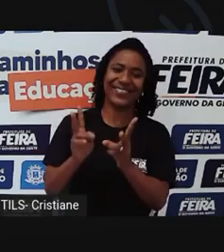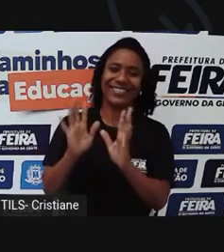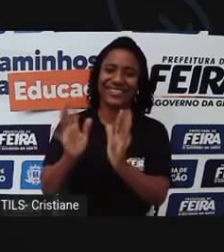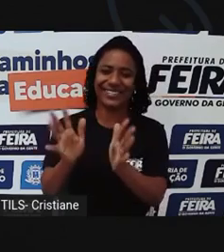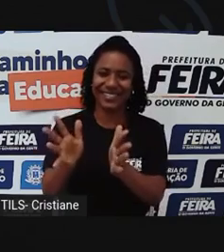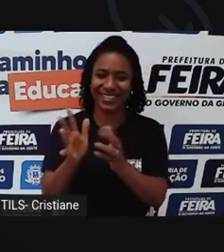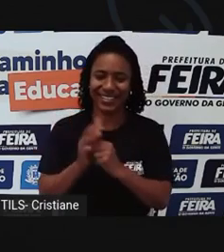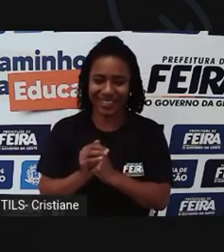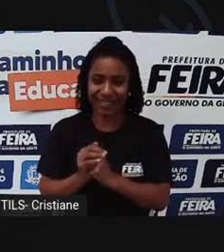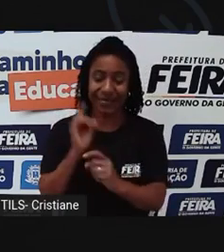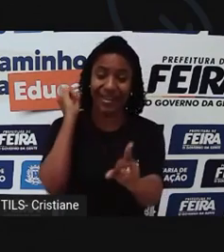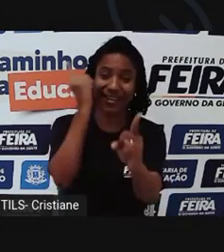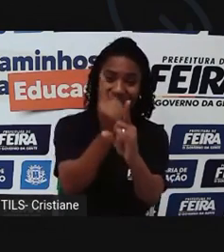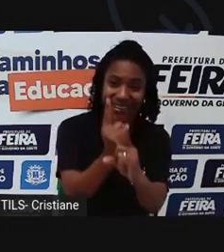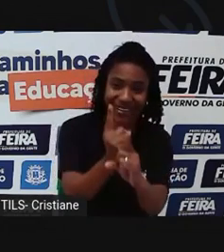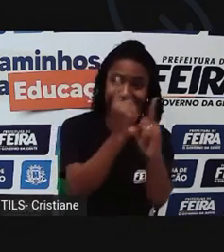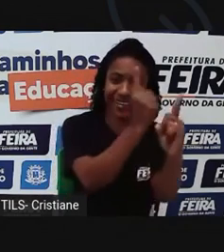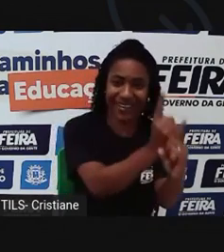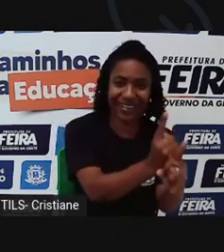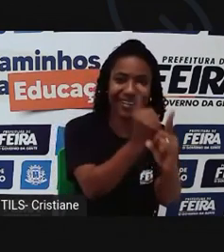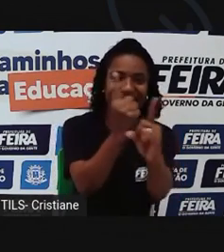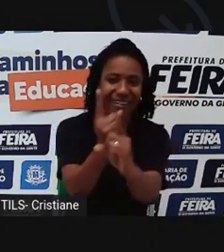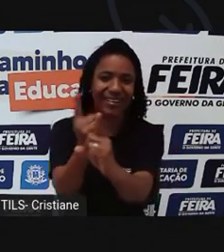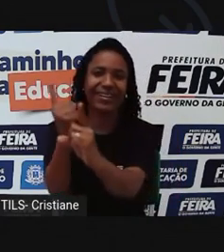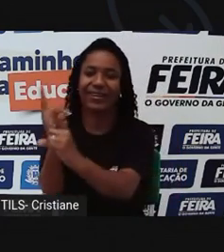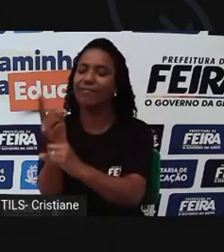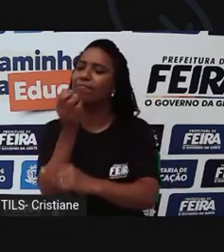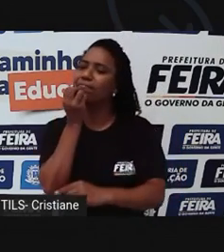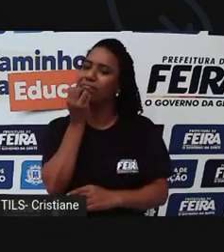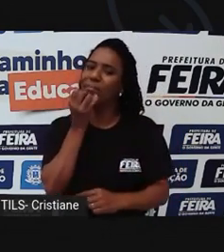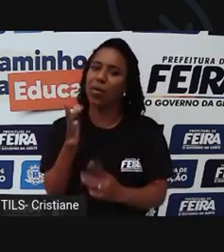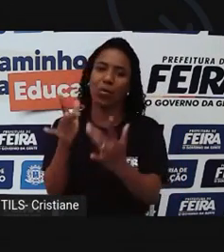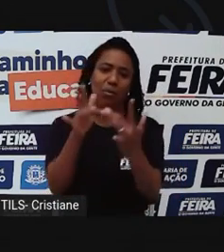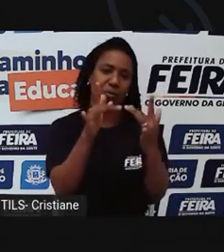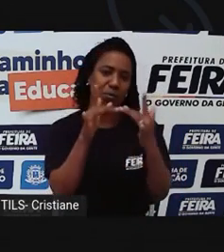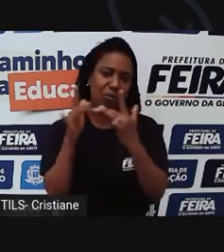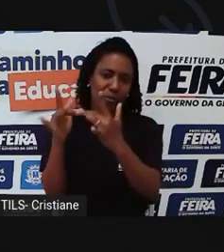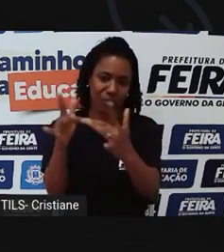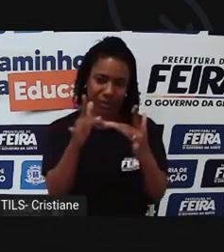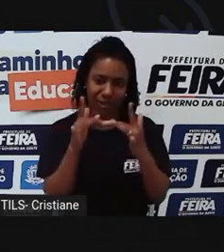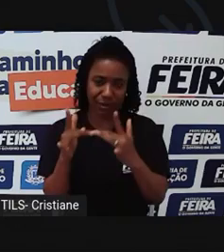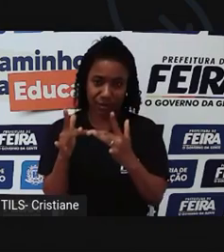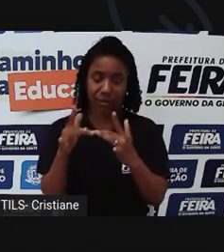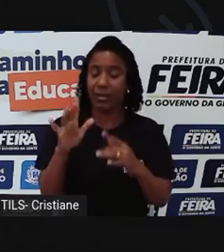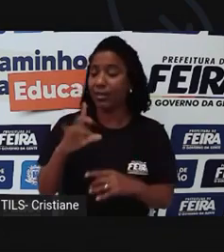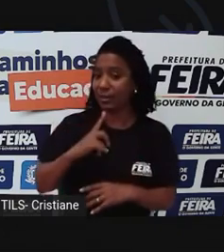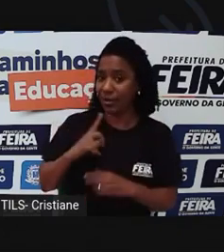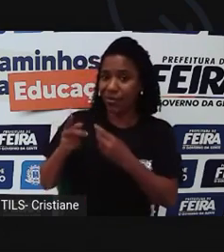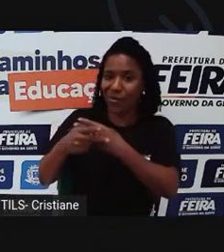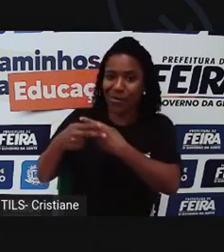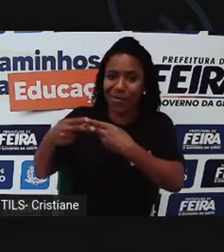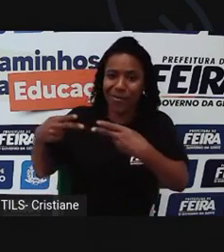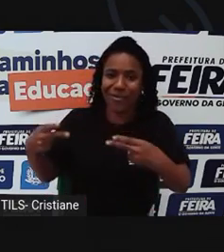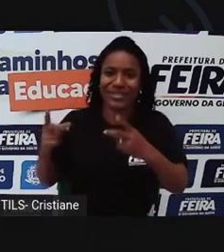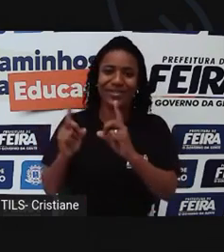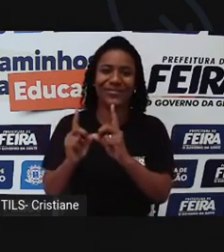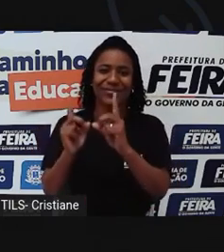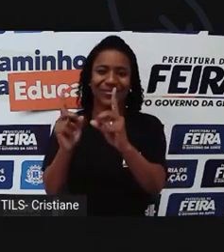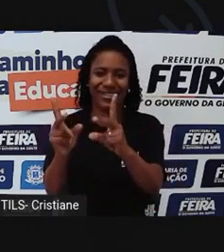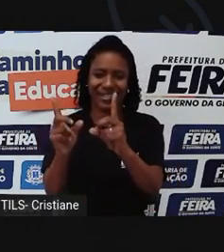você reencontrar alguns amigos de feira, então a feira, além de trazer os produtos, traz também